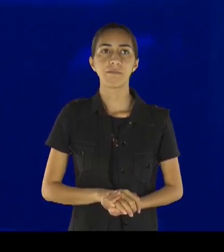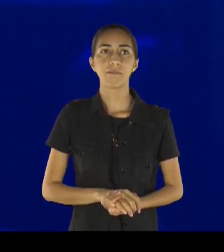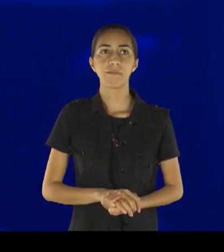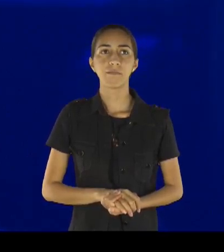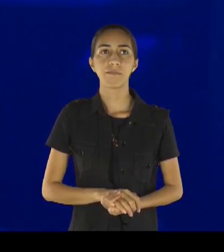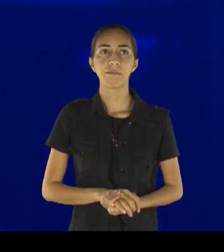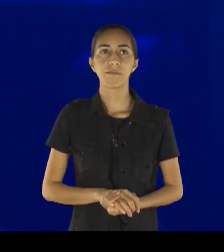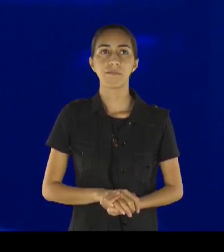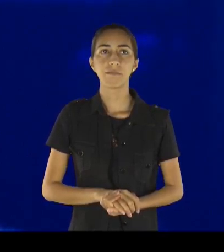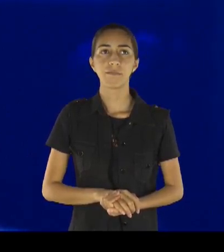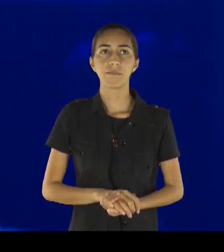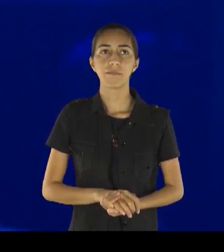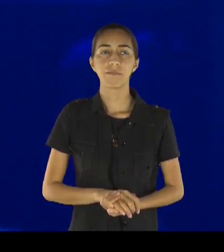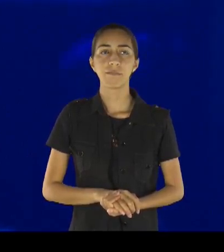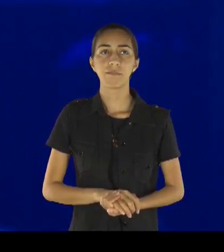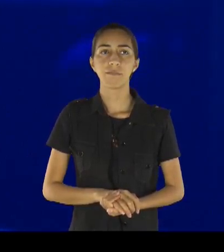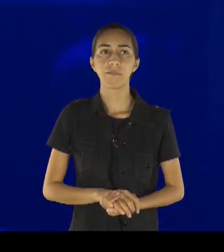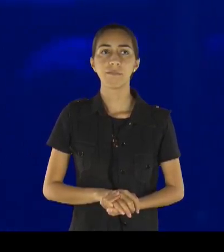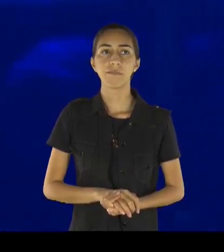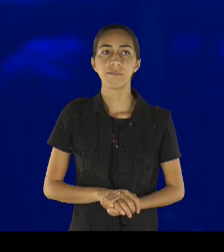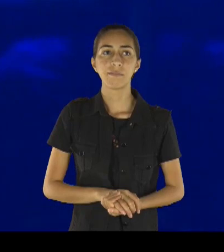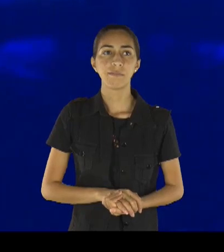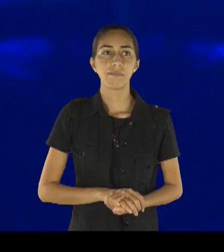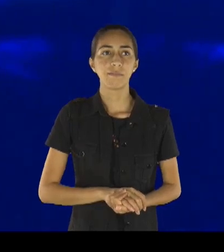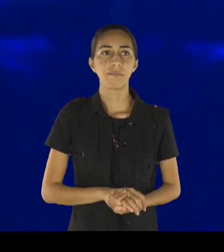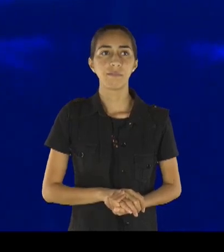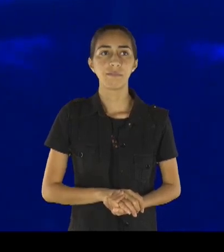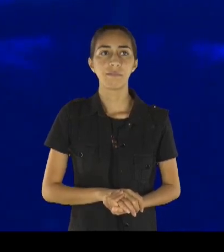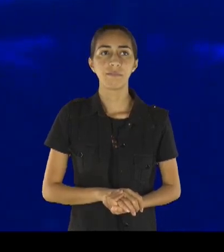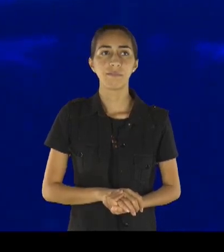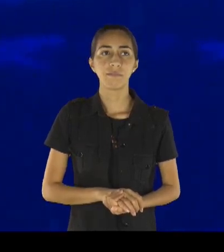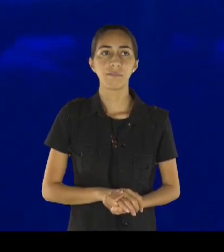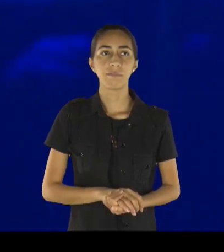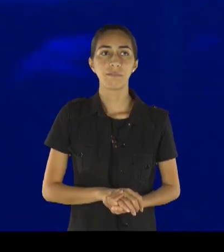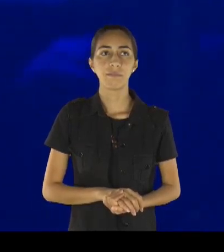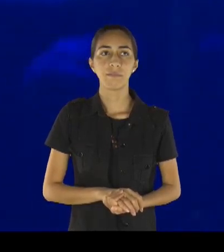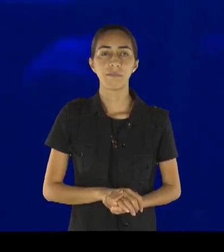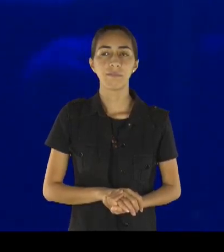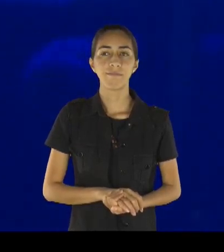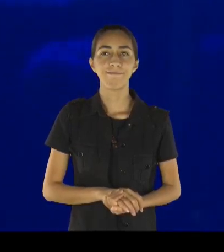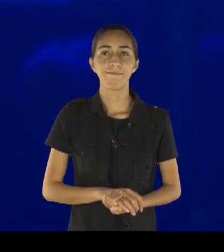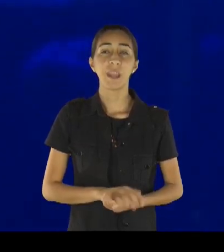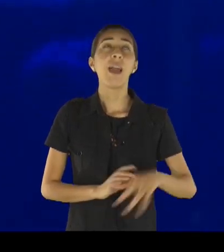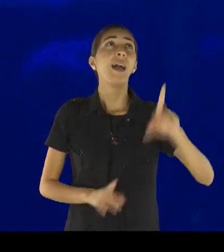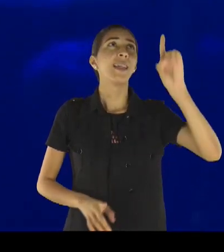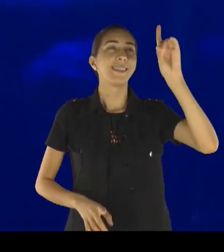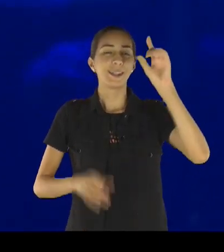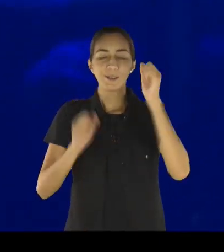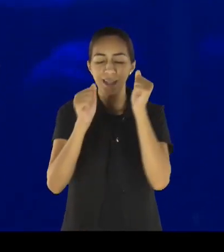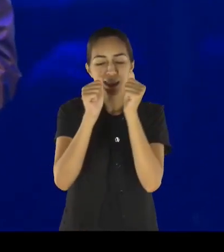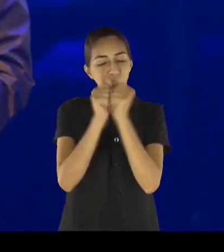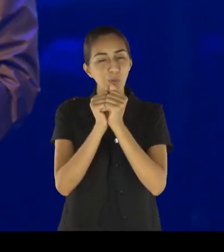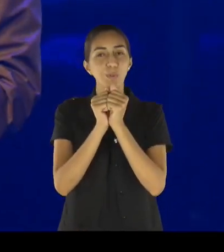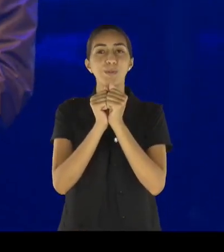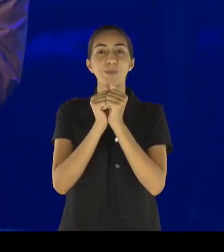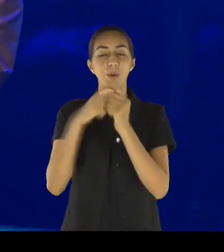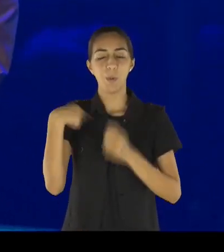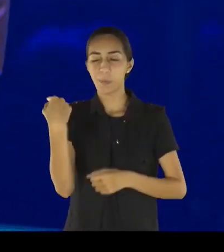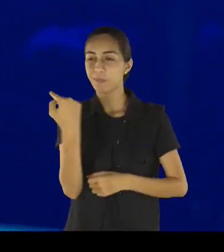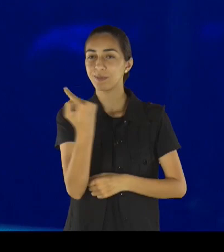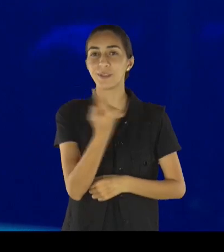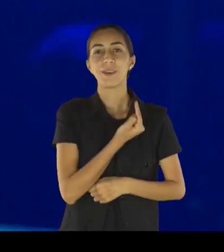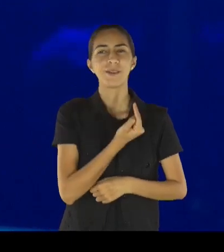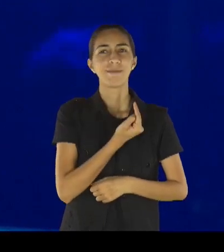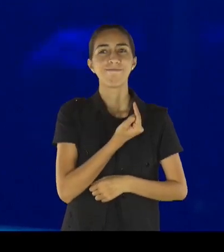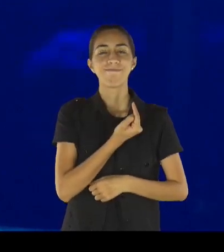Ou aproximação, não sei, estão usando cada termo, mas, Ele vai nos acompanhar, e Ele vai lutar por nós, Ele vai lutar